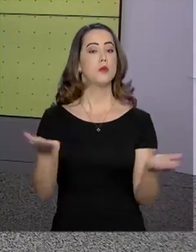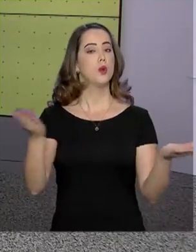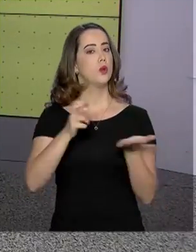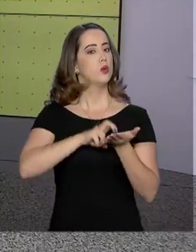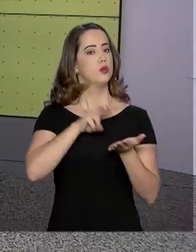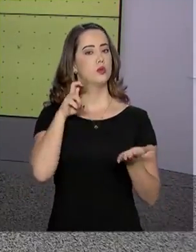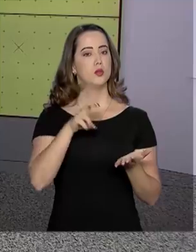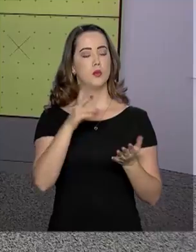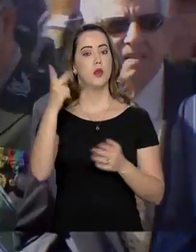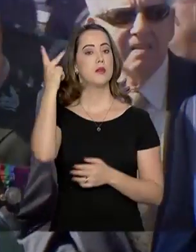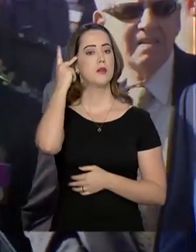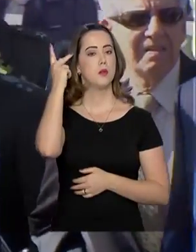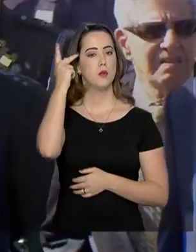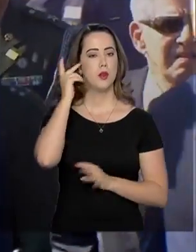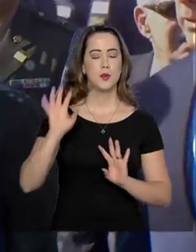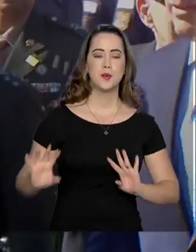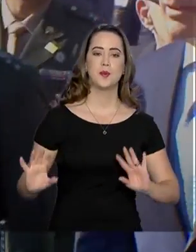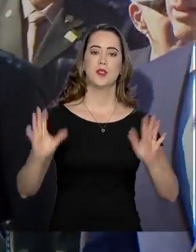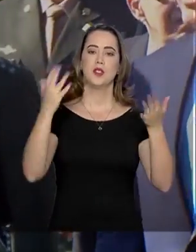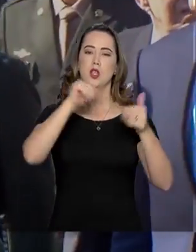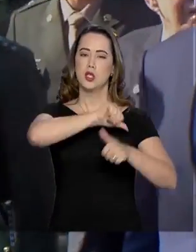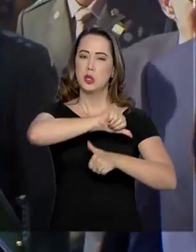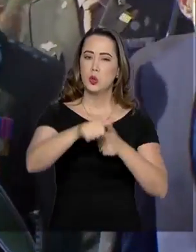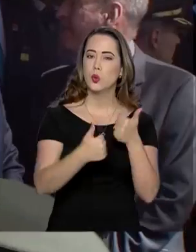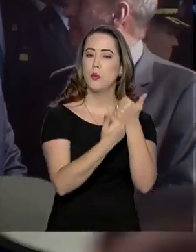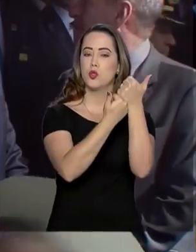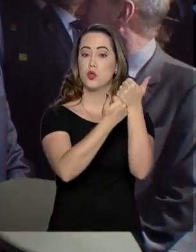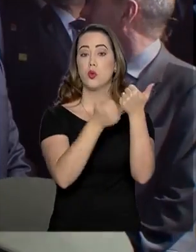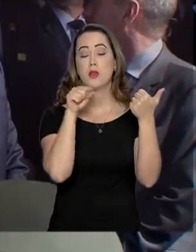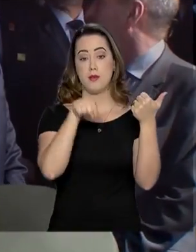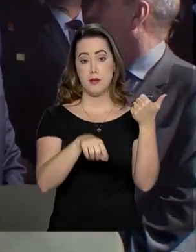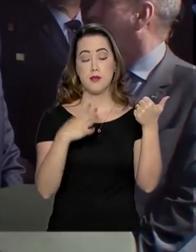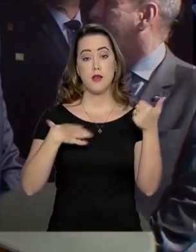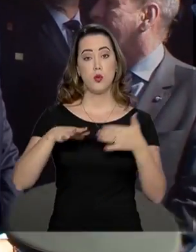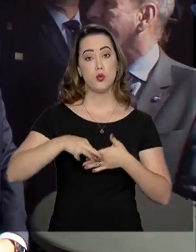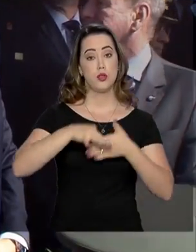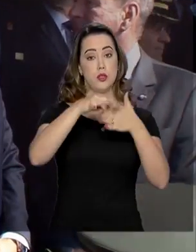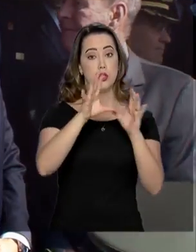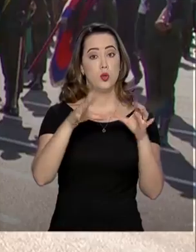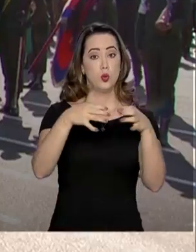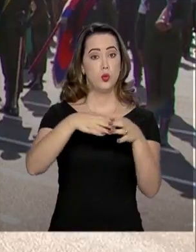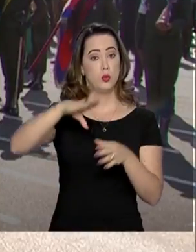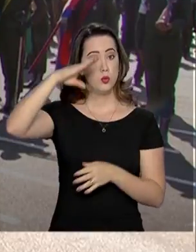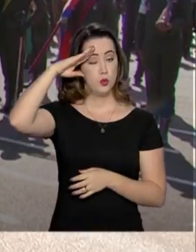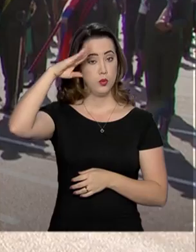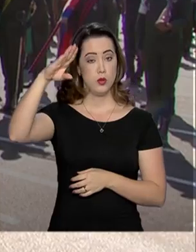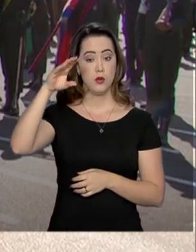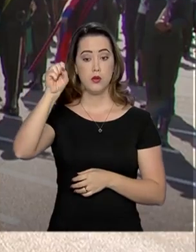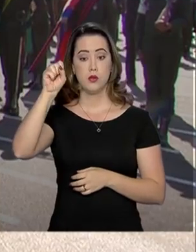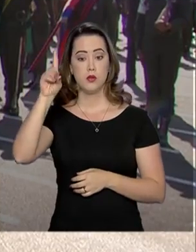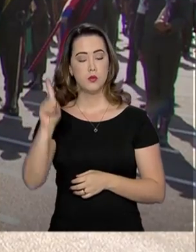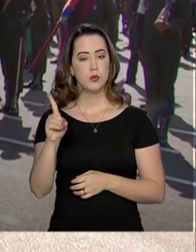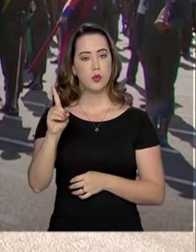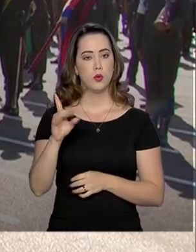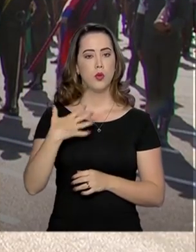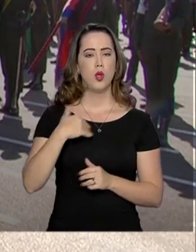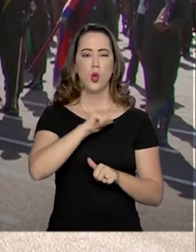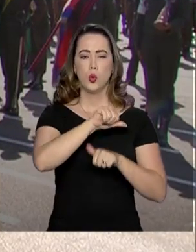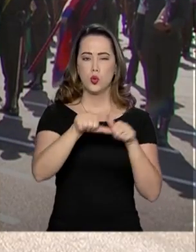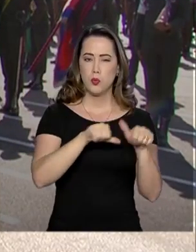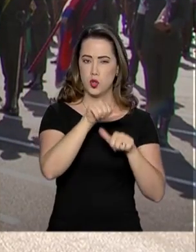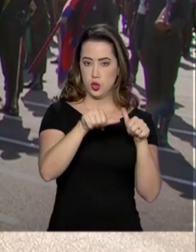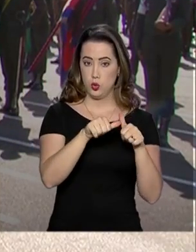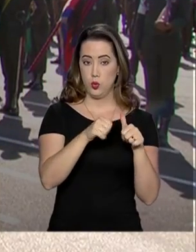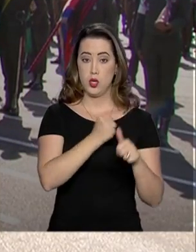hoje de manhã em São Paulo da cerimônia de transmissão de cargo no Comando Militar do Sudeste. No lugar do general Luiz